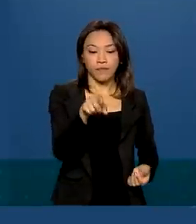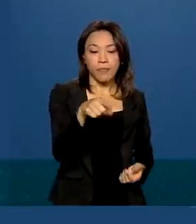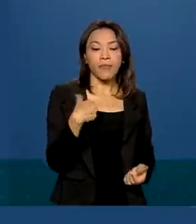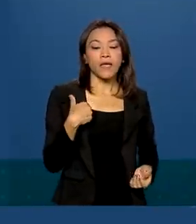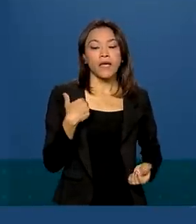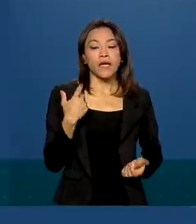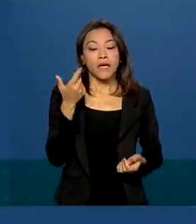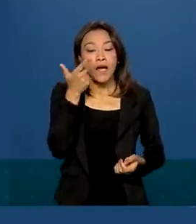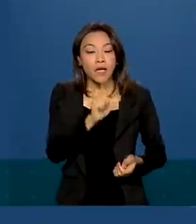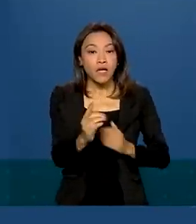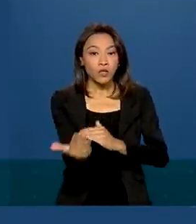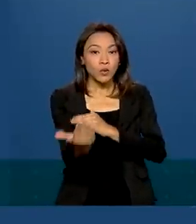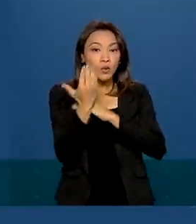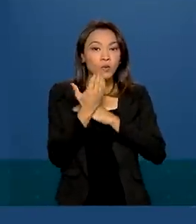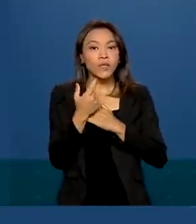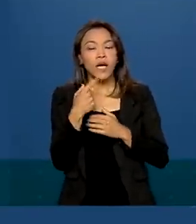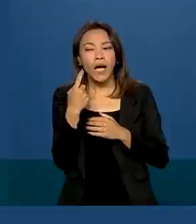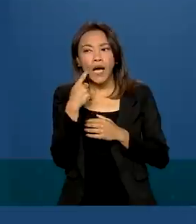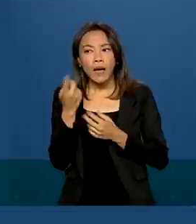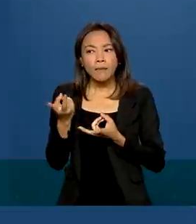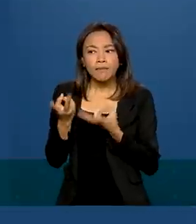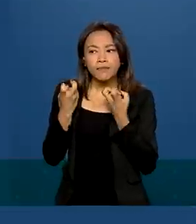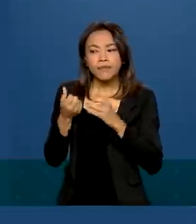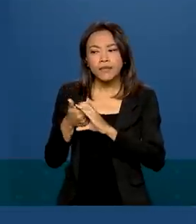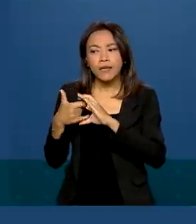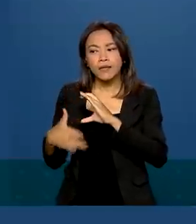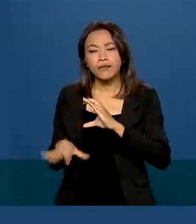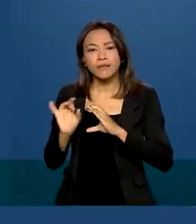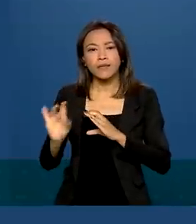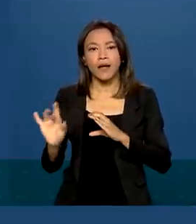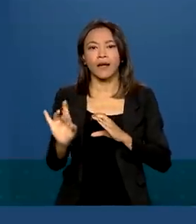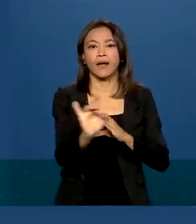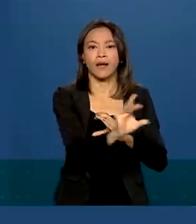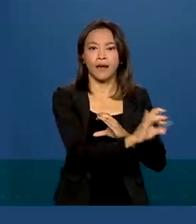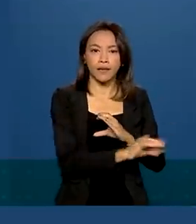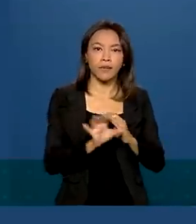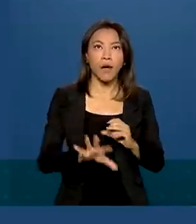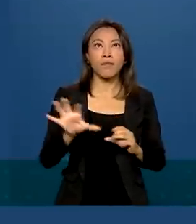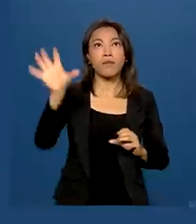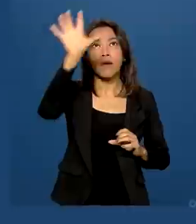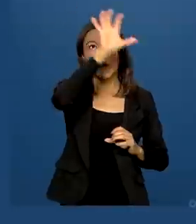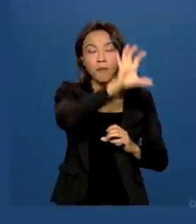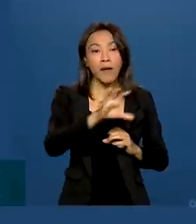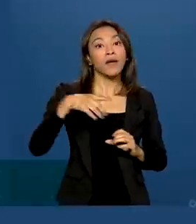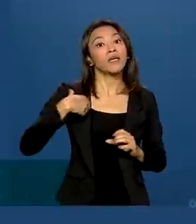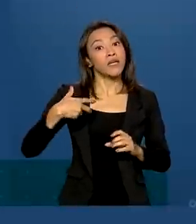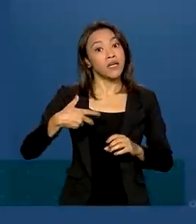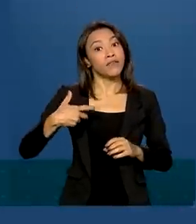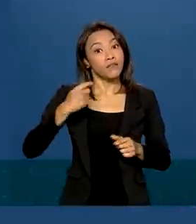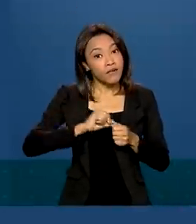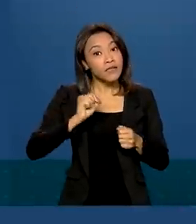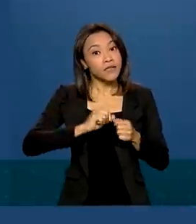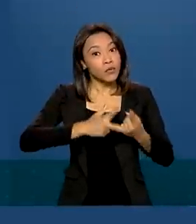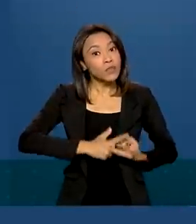especificidades de cada região e fazer os últimos ajustes finos dessa operação censitária,